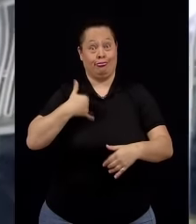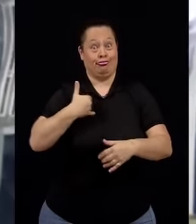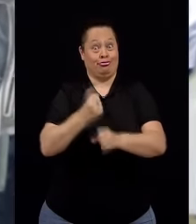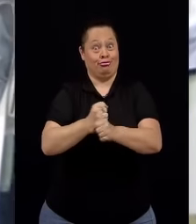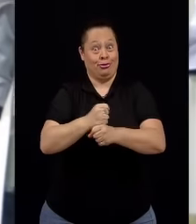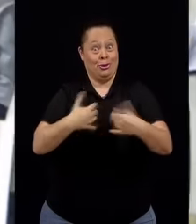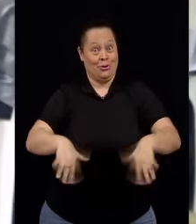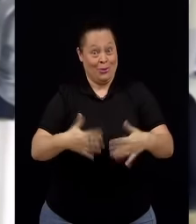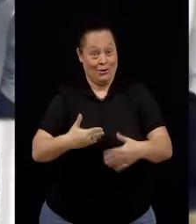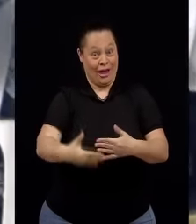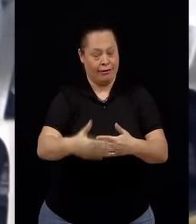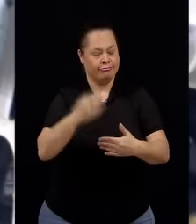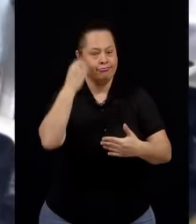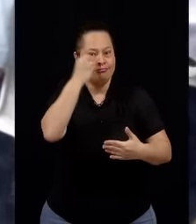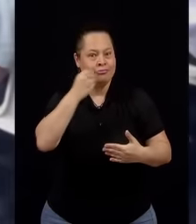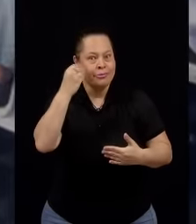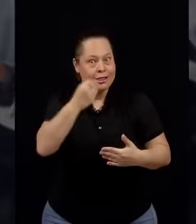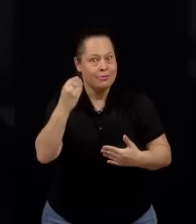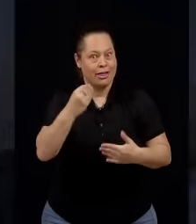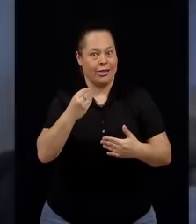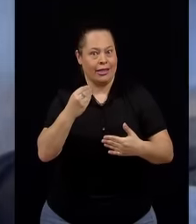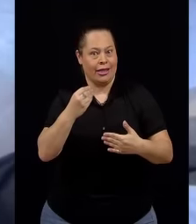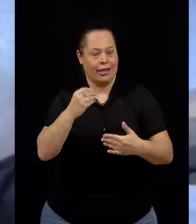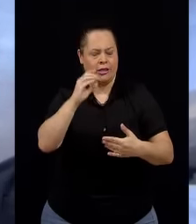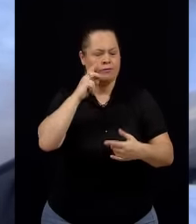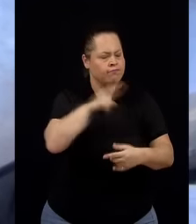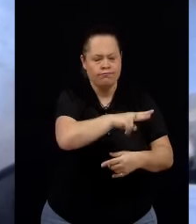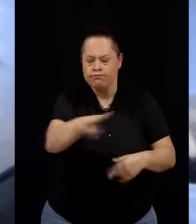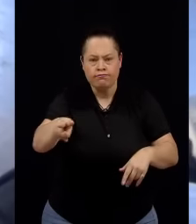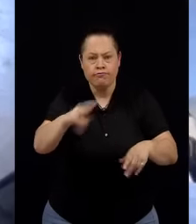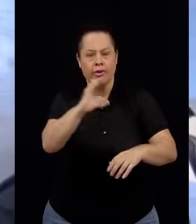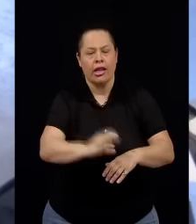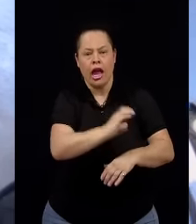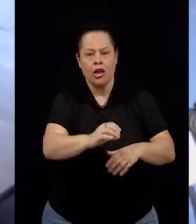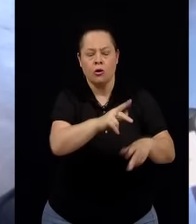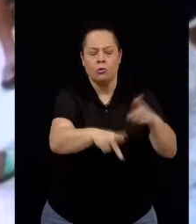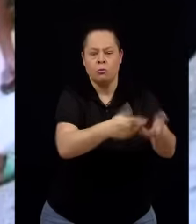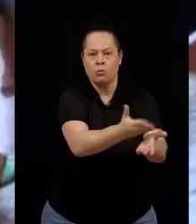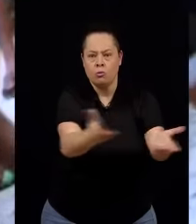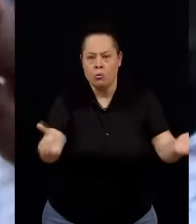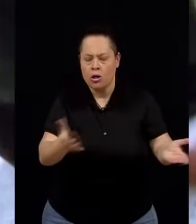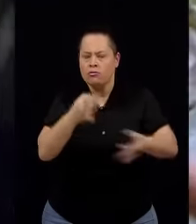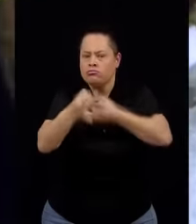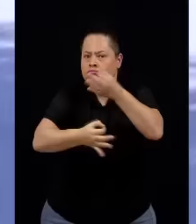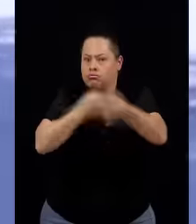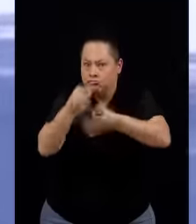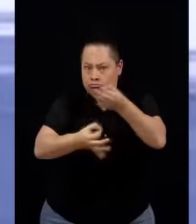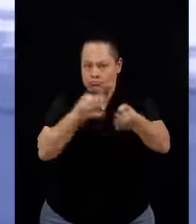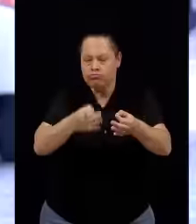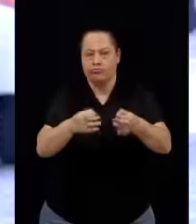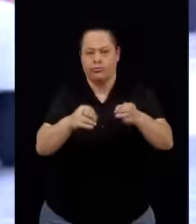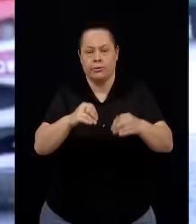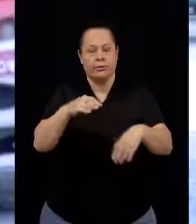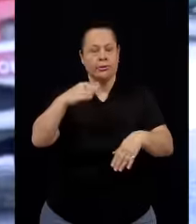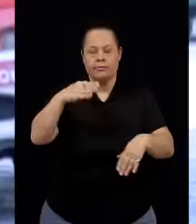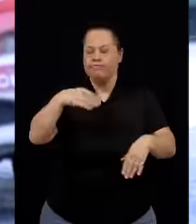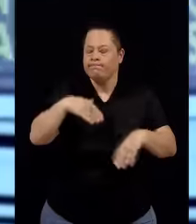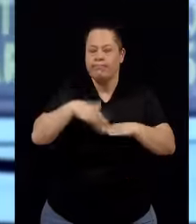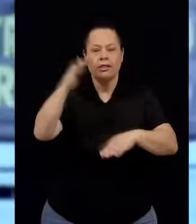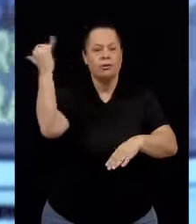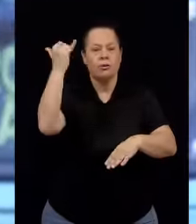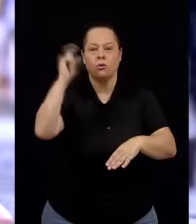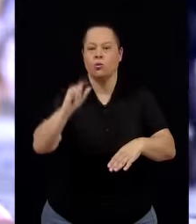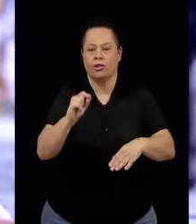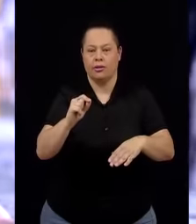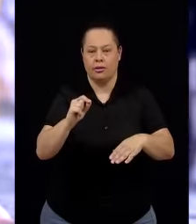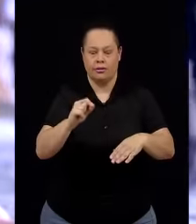de escuta dos clamores da nossa sociedade e, principalmente, dar voz aos empobrecidos, diferentes e distantes.